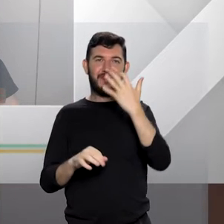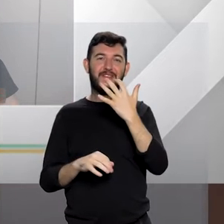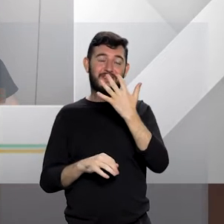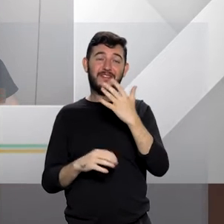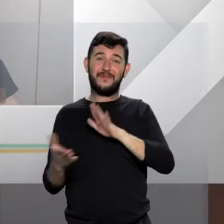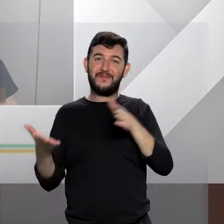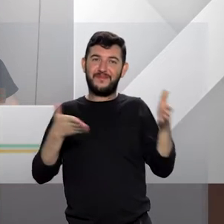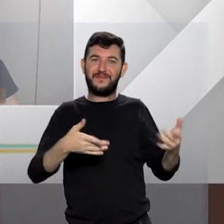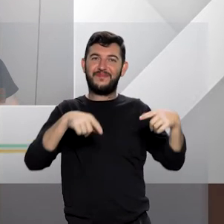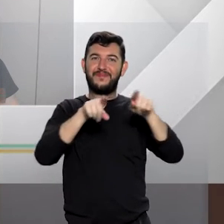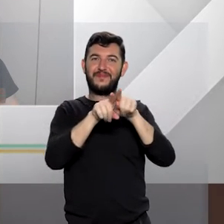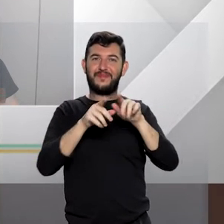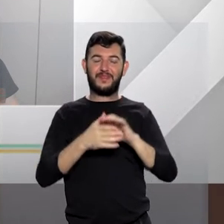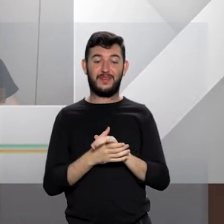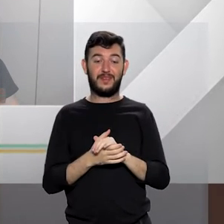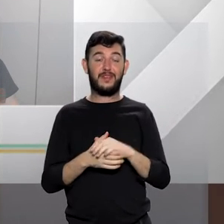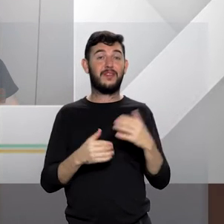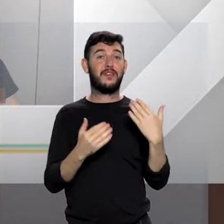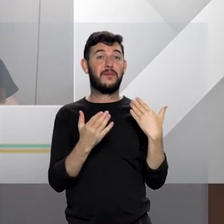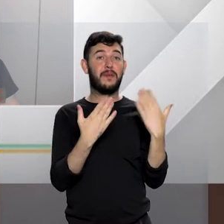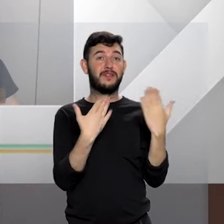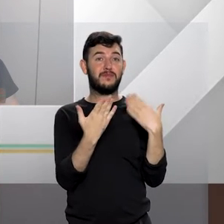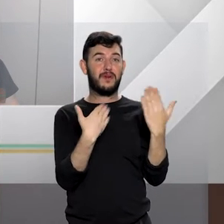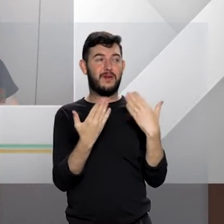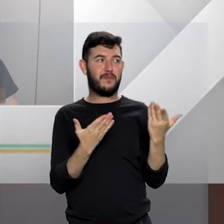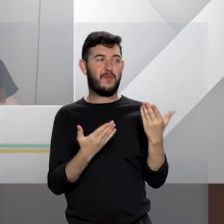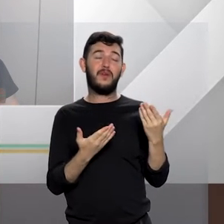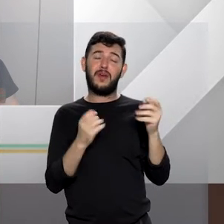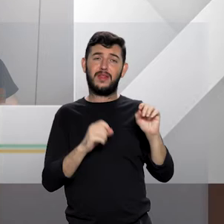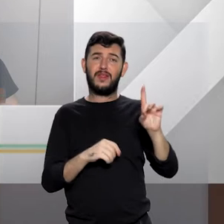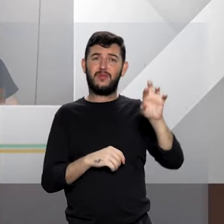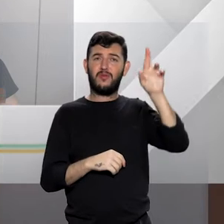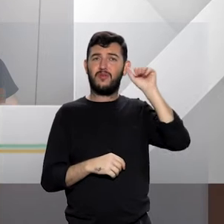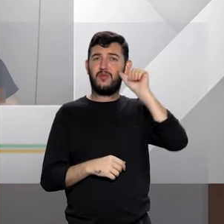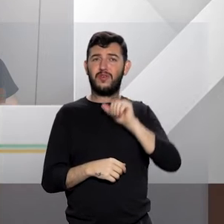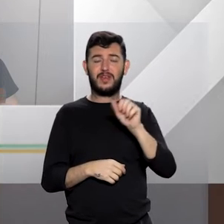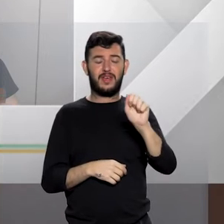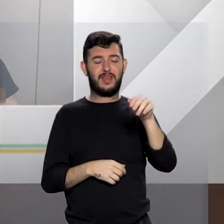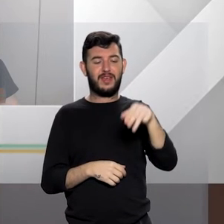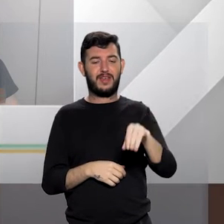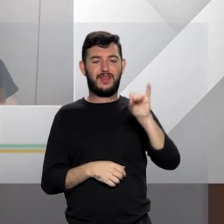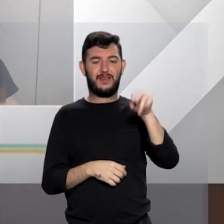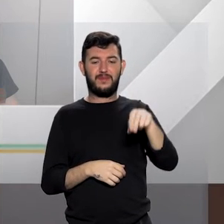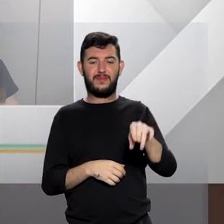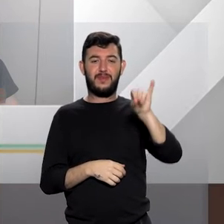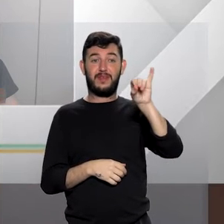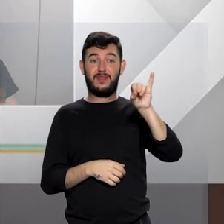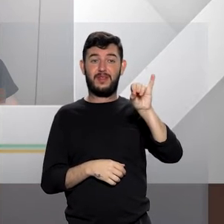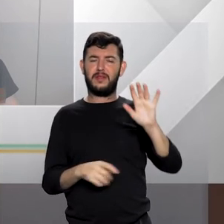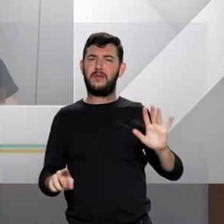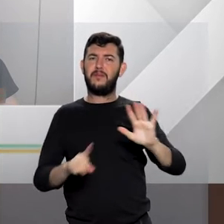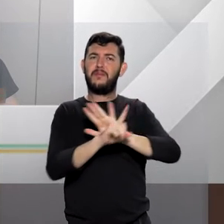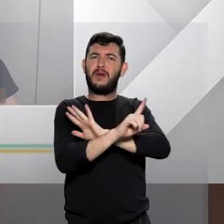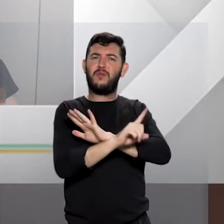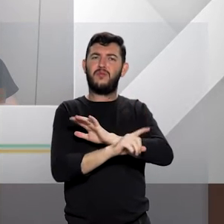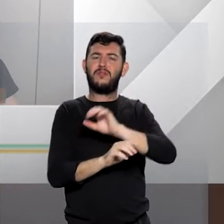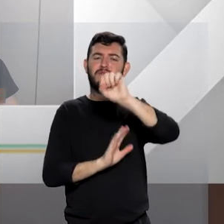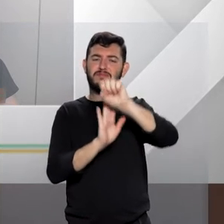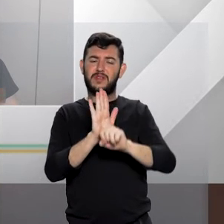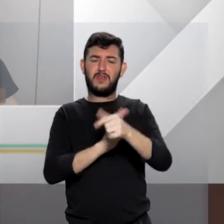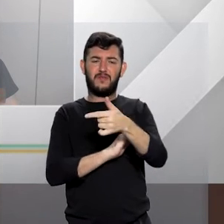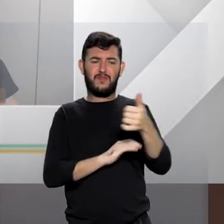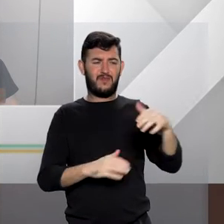inicio pela doutora, a juíza Amine Haddad. Eu tenho uma pergunta que ainda, infelizmente, não feita em pleno século XXI.